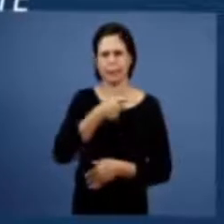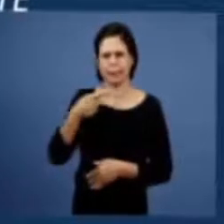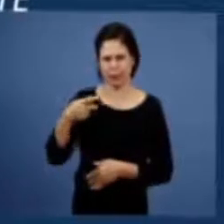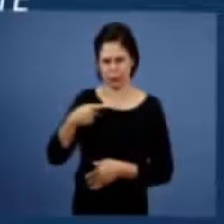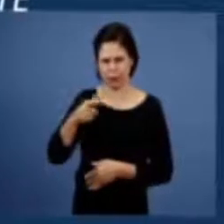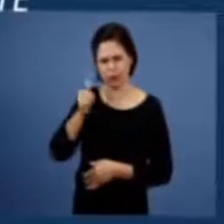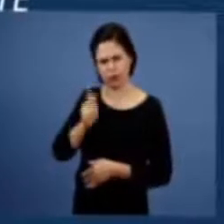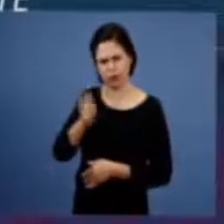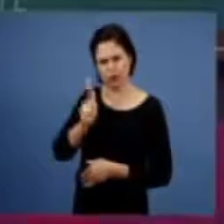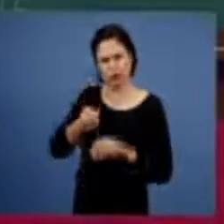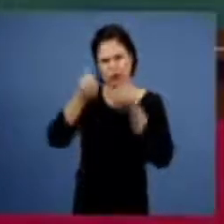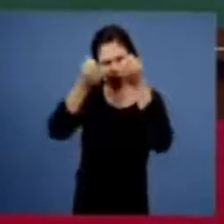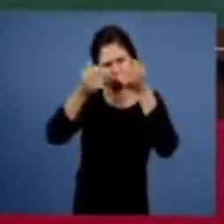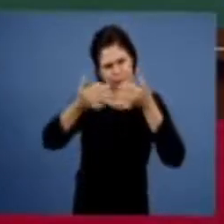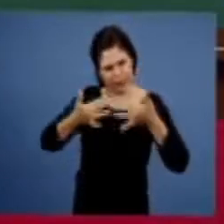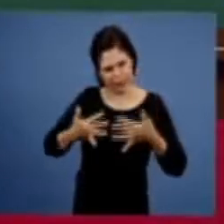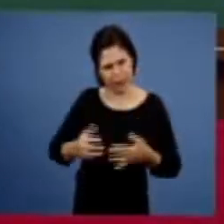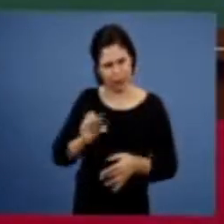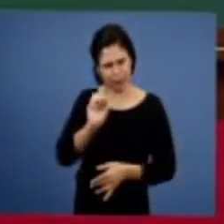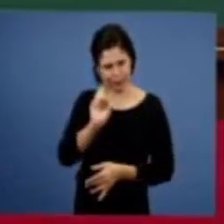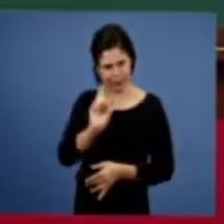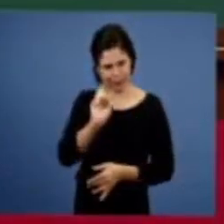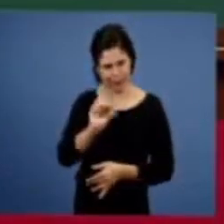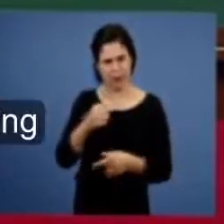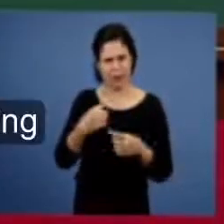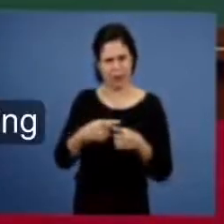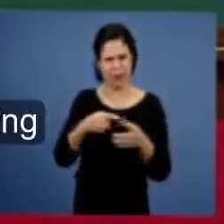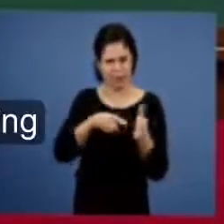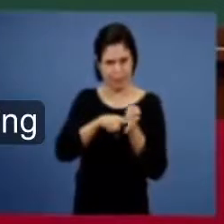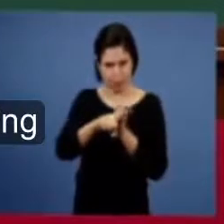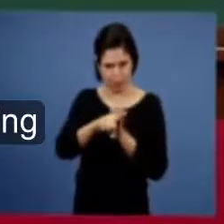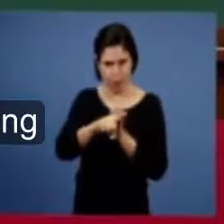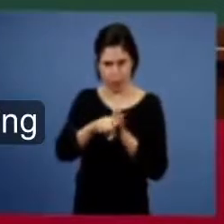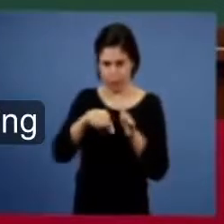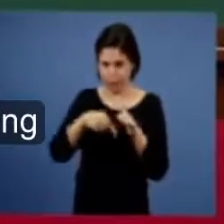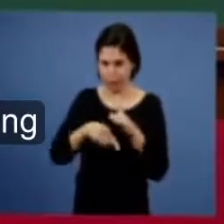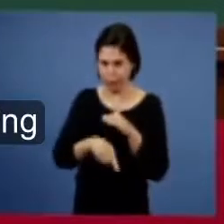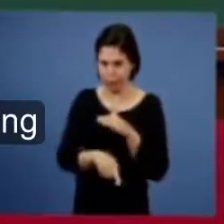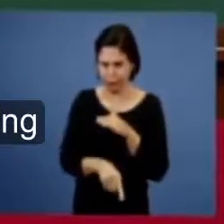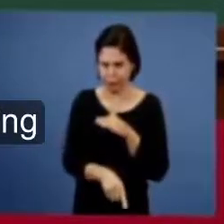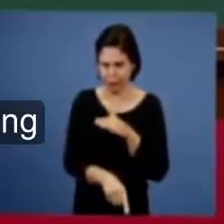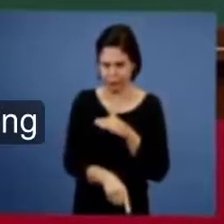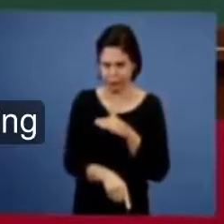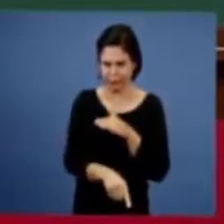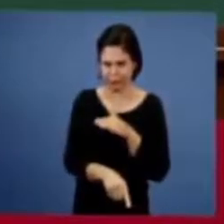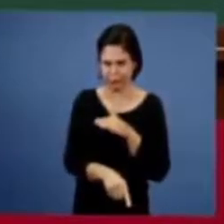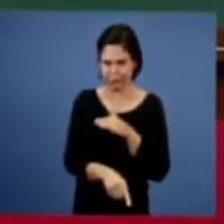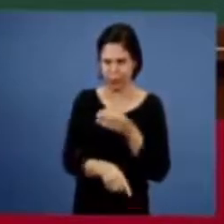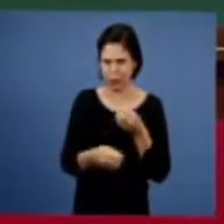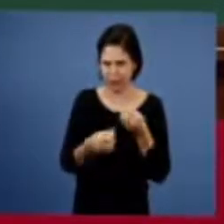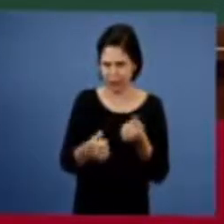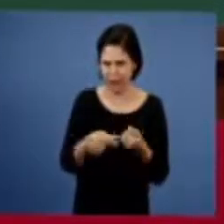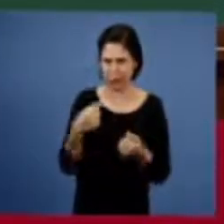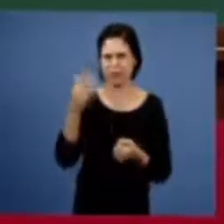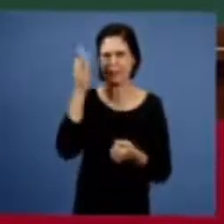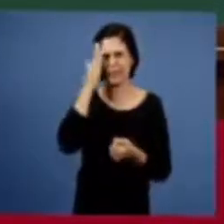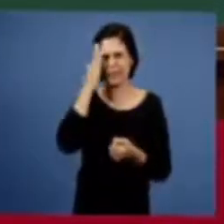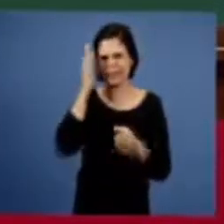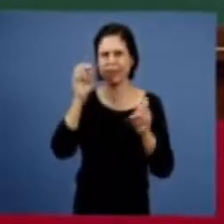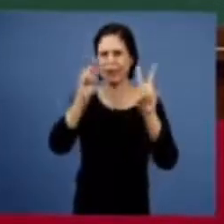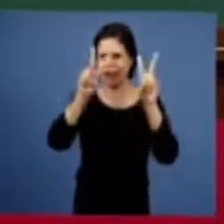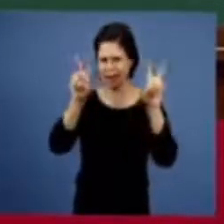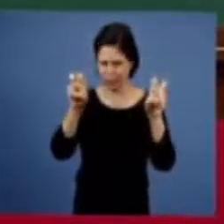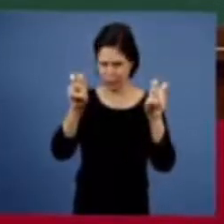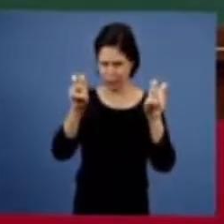a esta pergunta porque ela é profunda para o entendimento do assunto que nós vemos trazendo até aqui e a